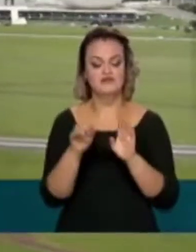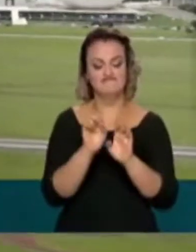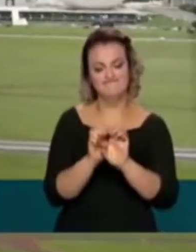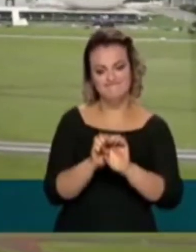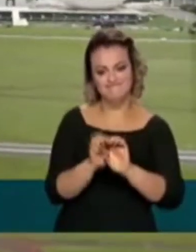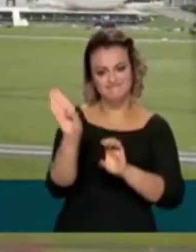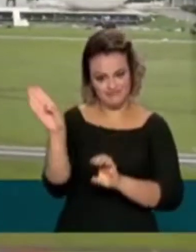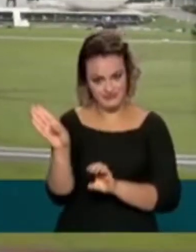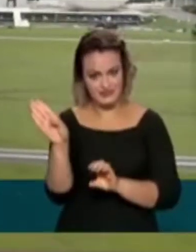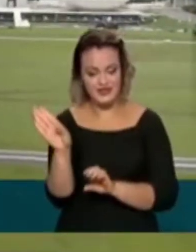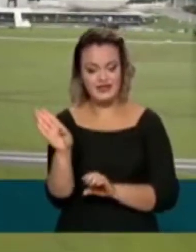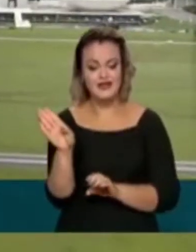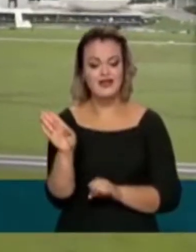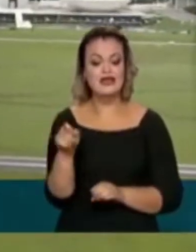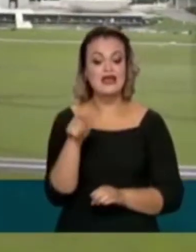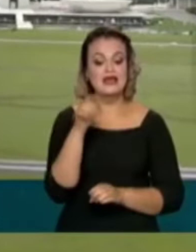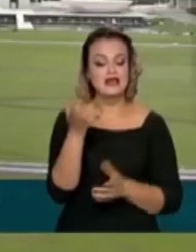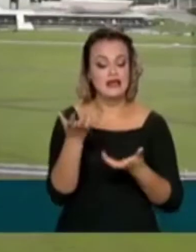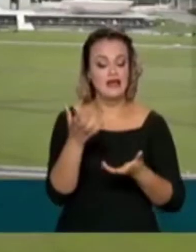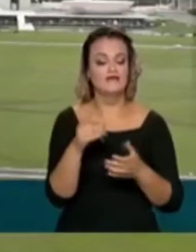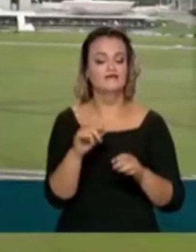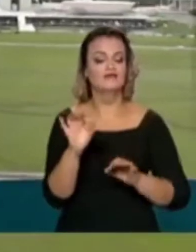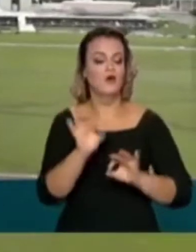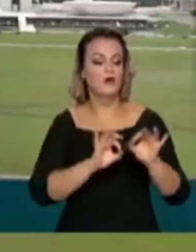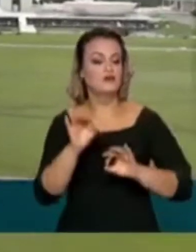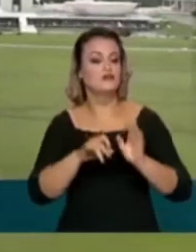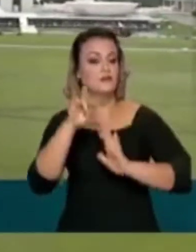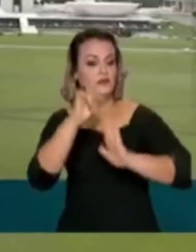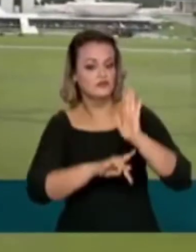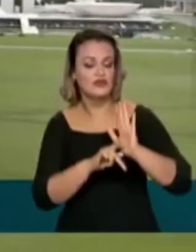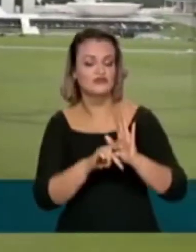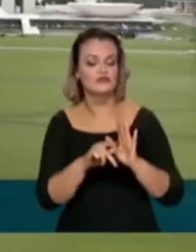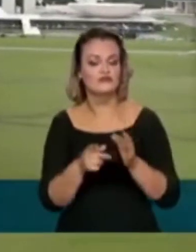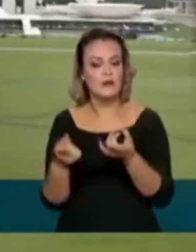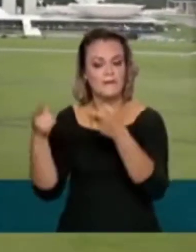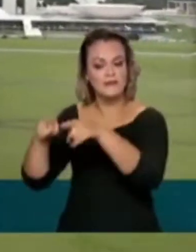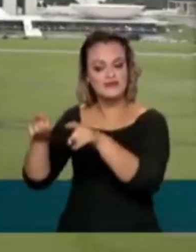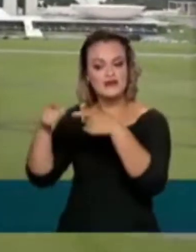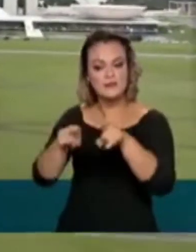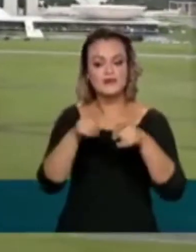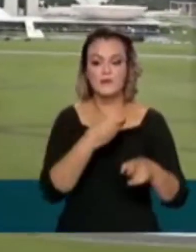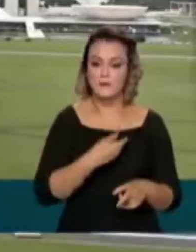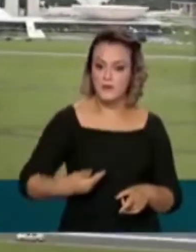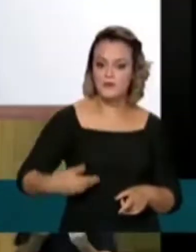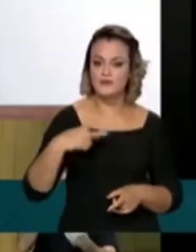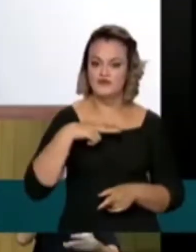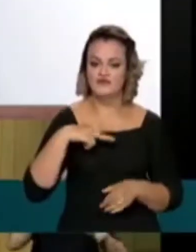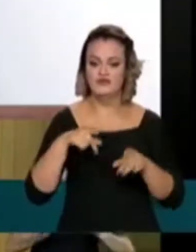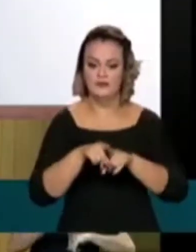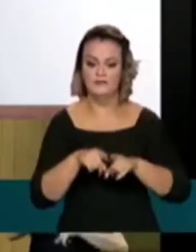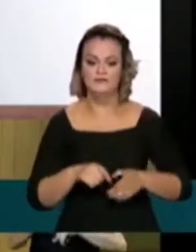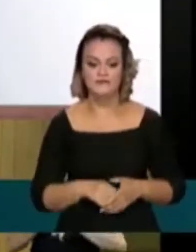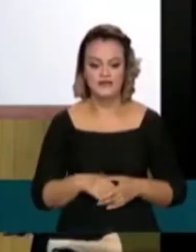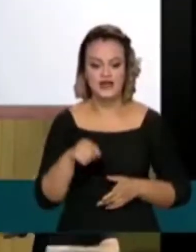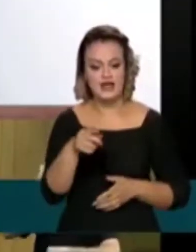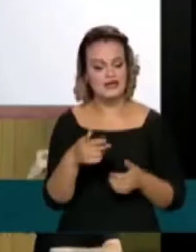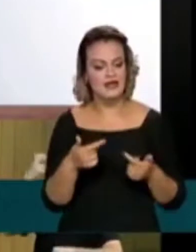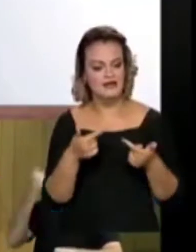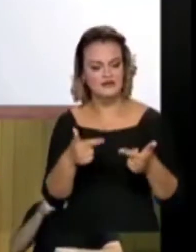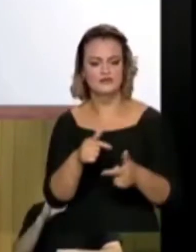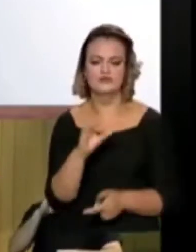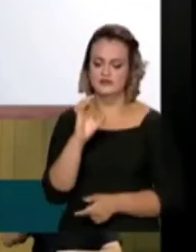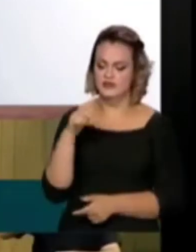Tecnologia e Inovações desenvolve projetos que fortalecem as parcerias público-privadas. Iniciativas do CNPq,